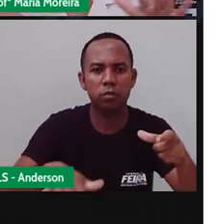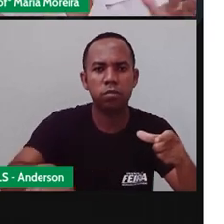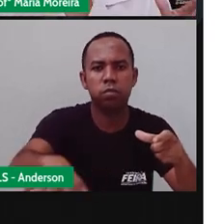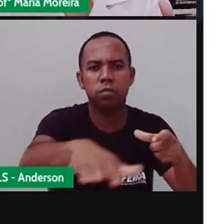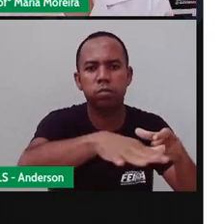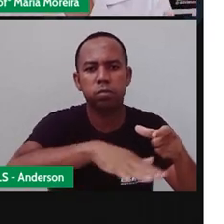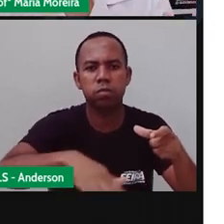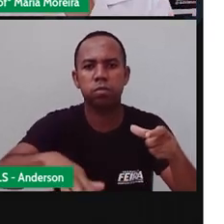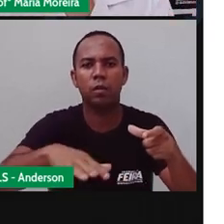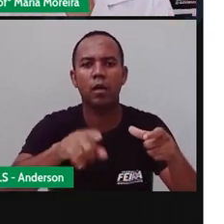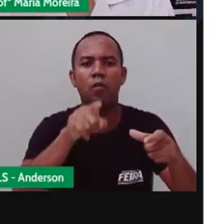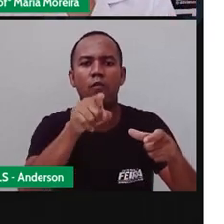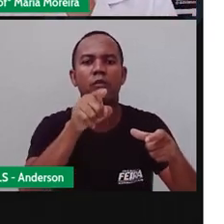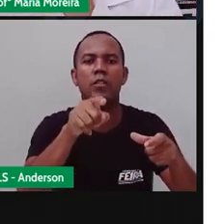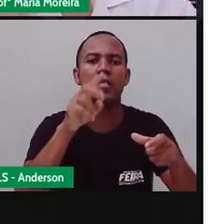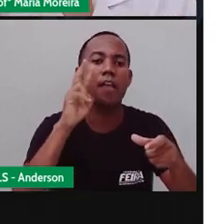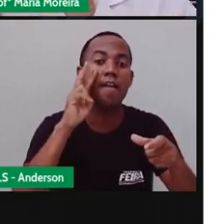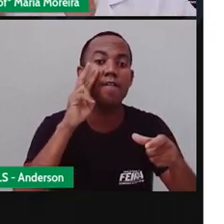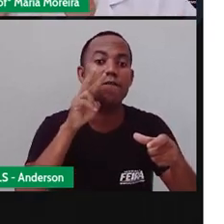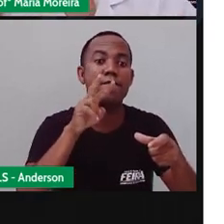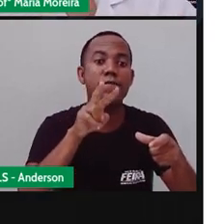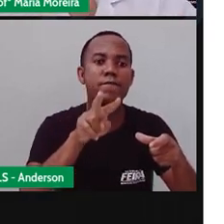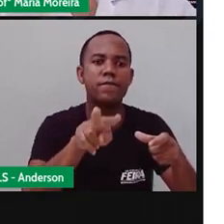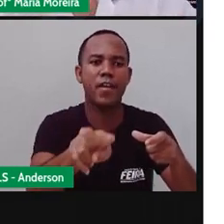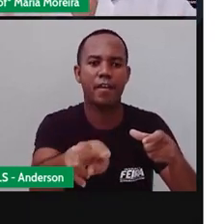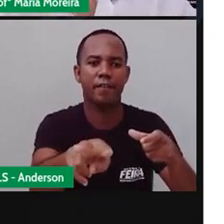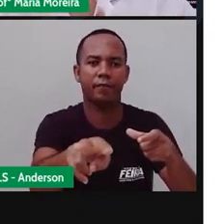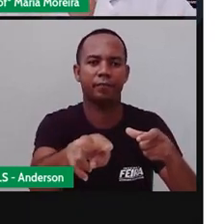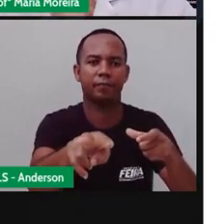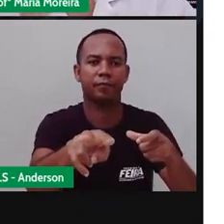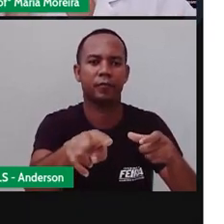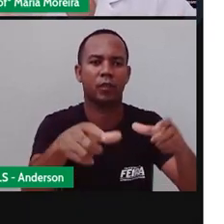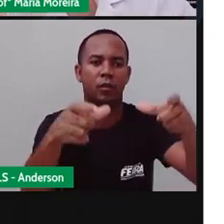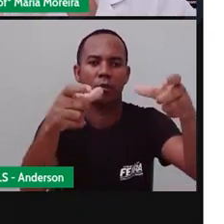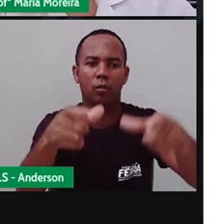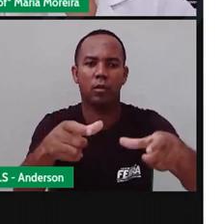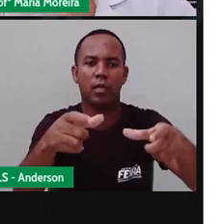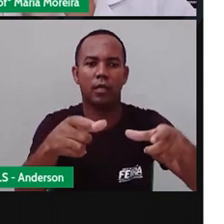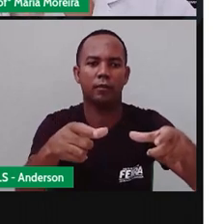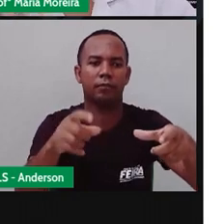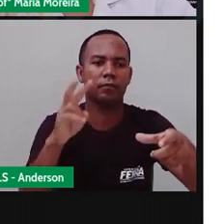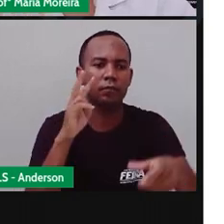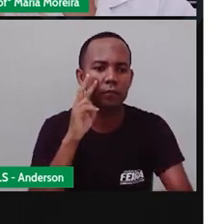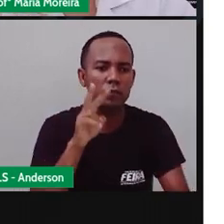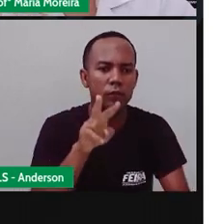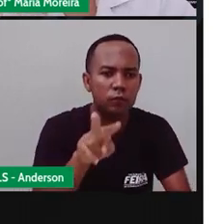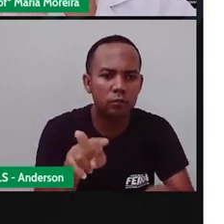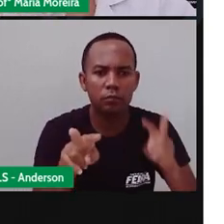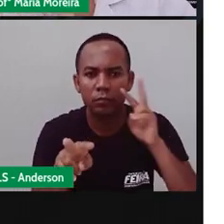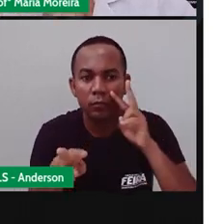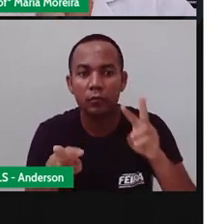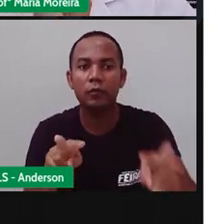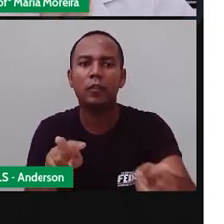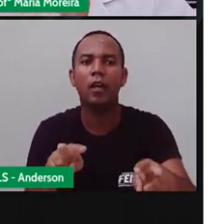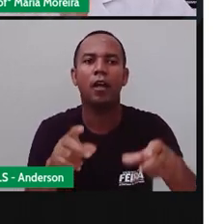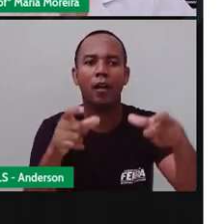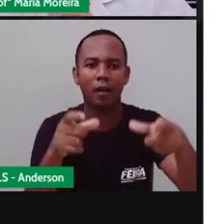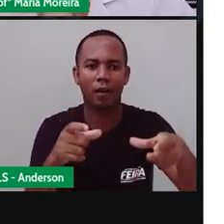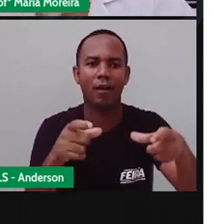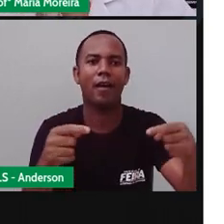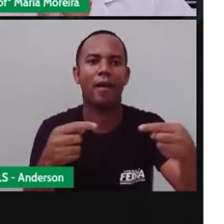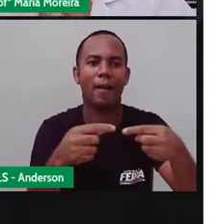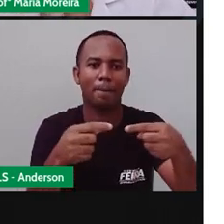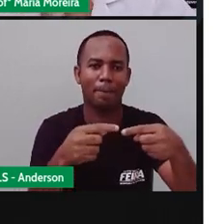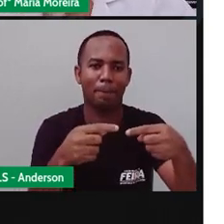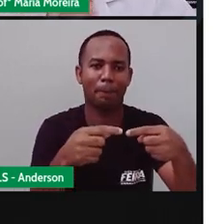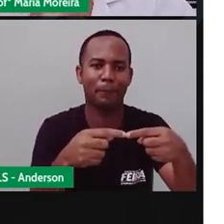alcança, né? Ele alcança o quê? Em um lance, em uma vista, um panorama, do alto,